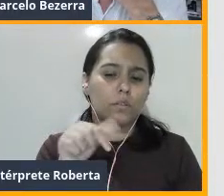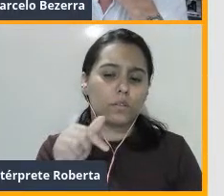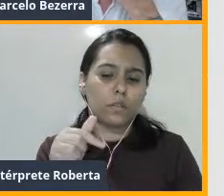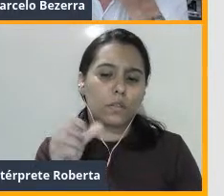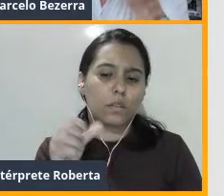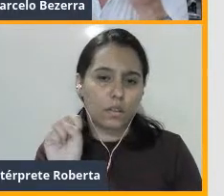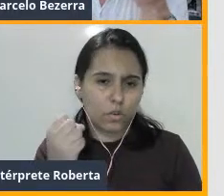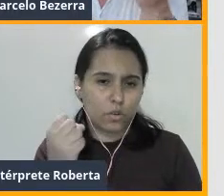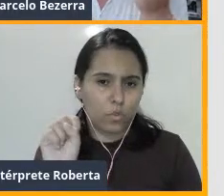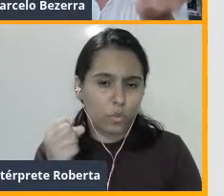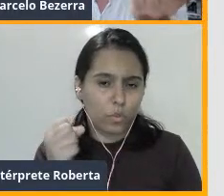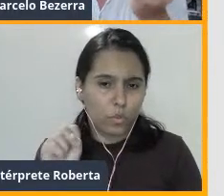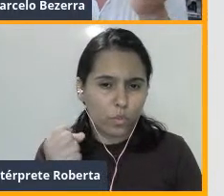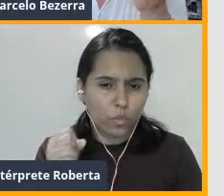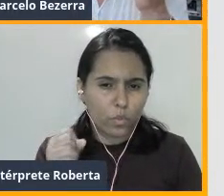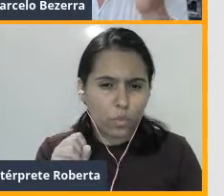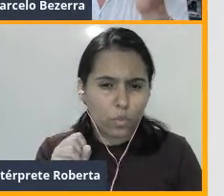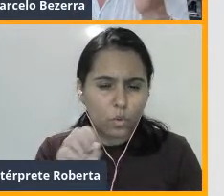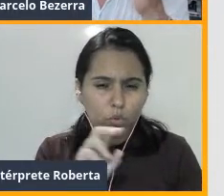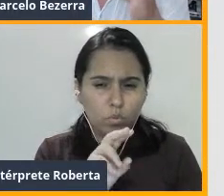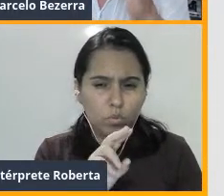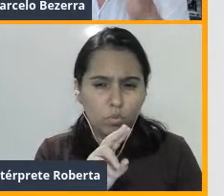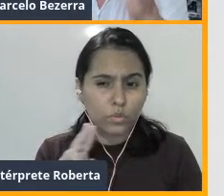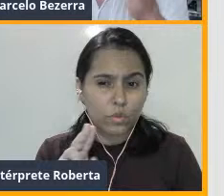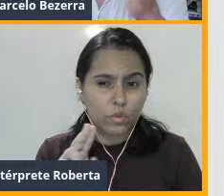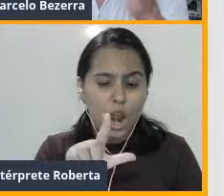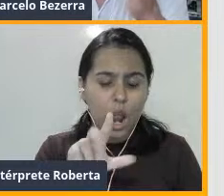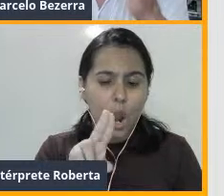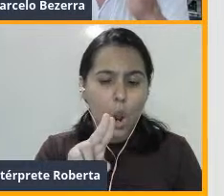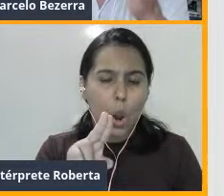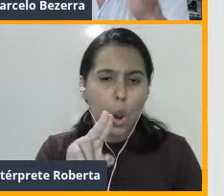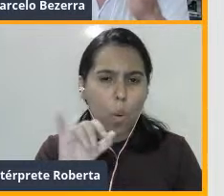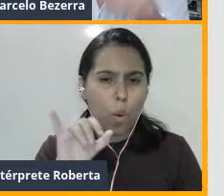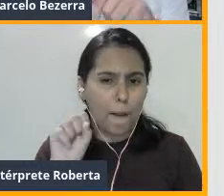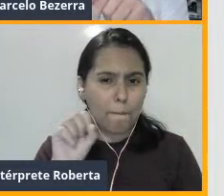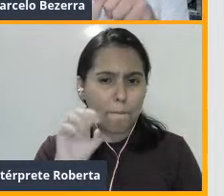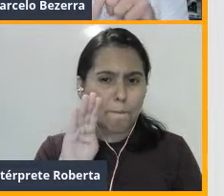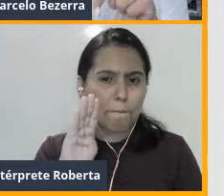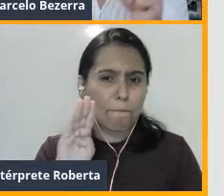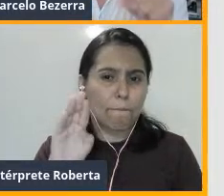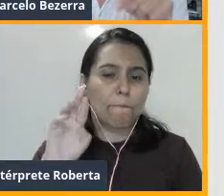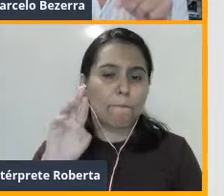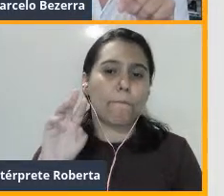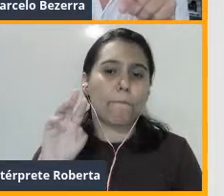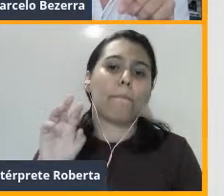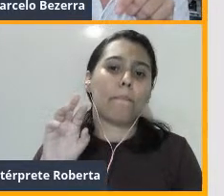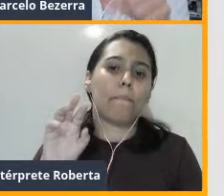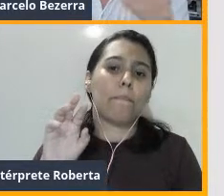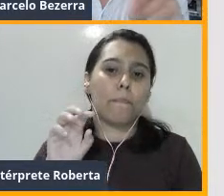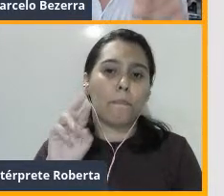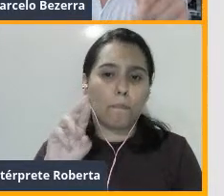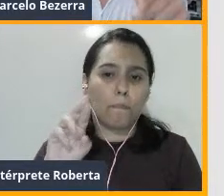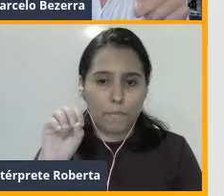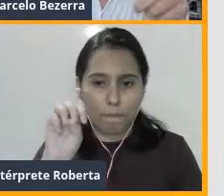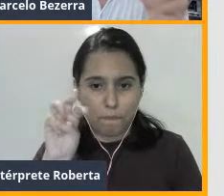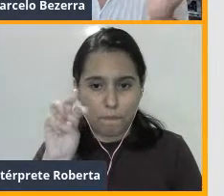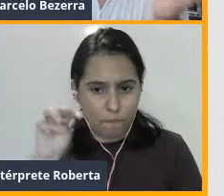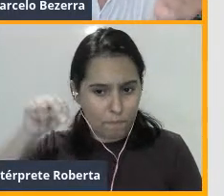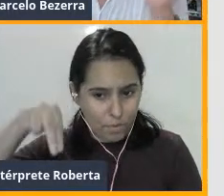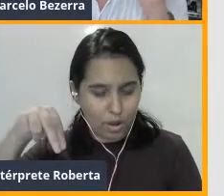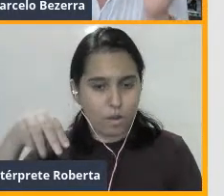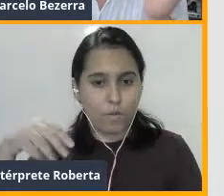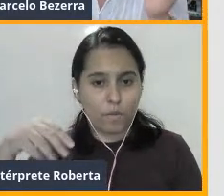chamada Louise Brown, fez com que, inclusive, as pessoas que fizeram esse